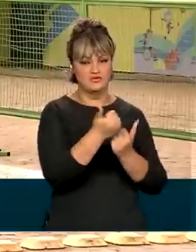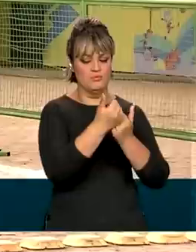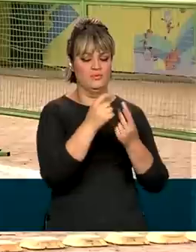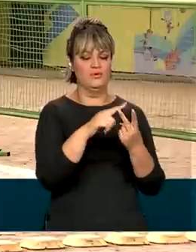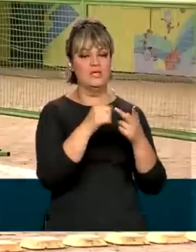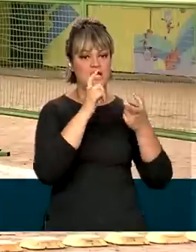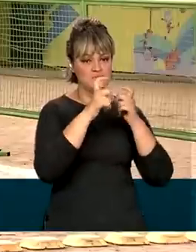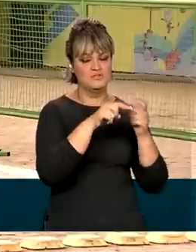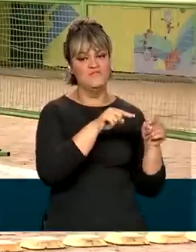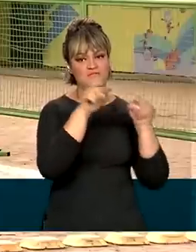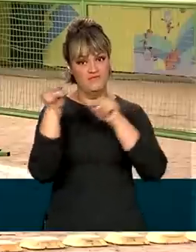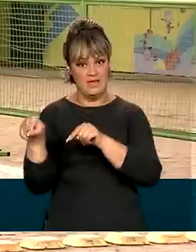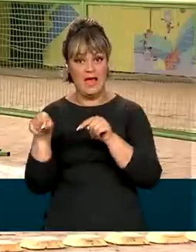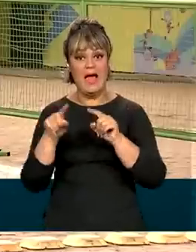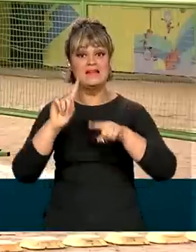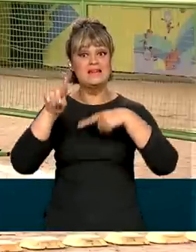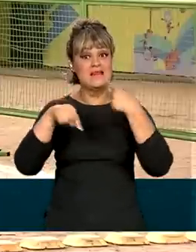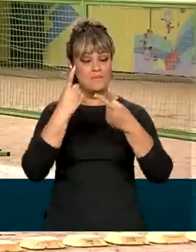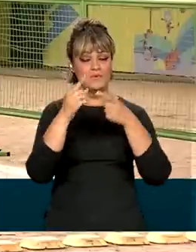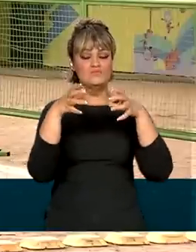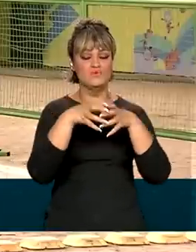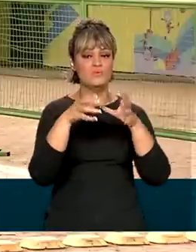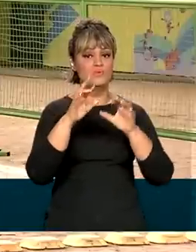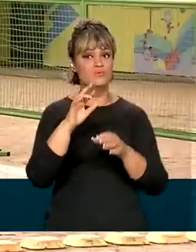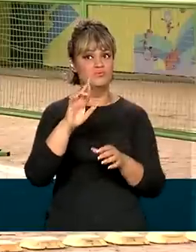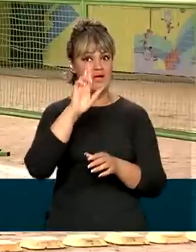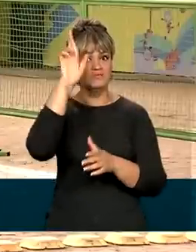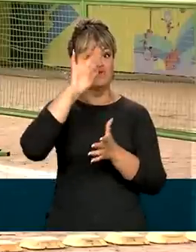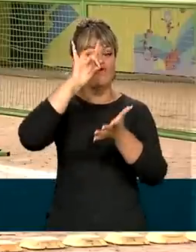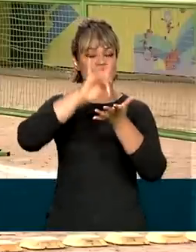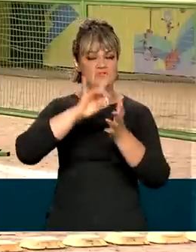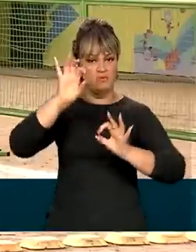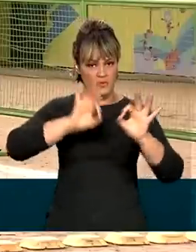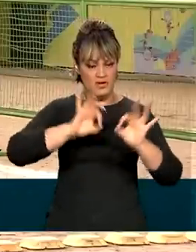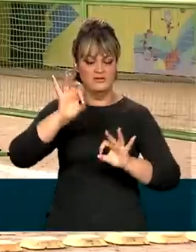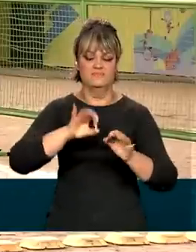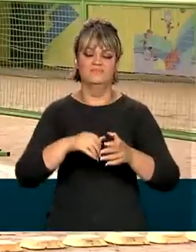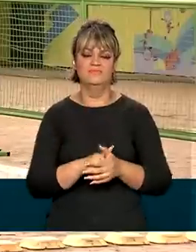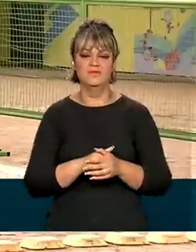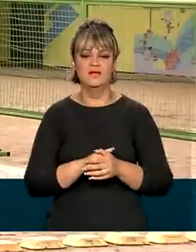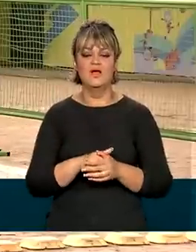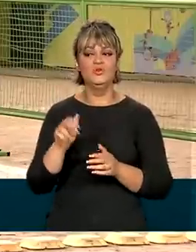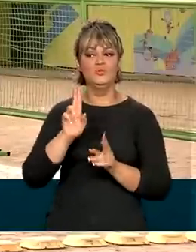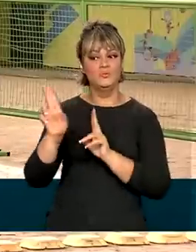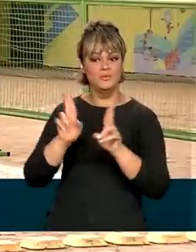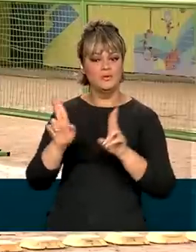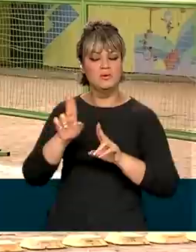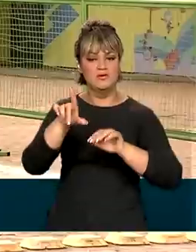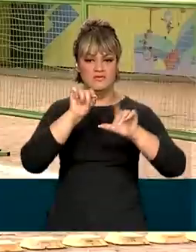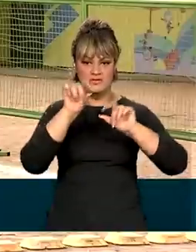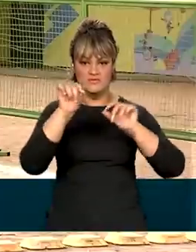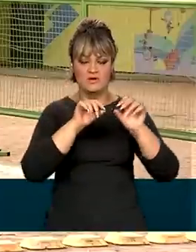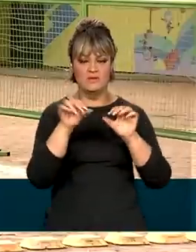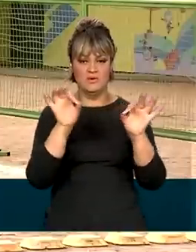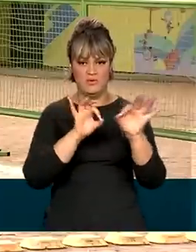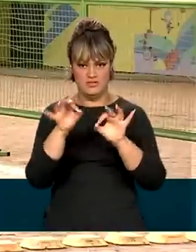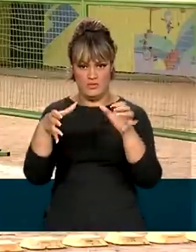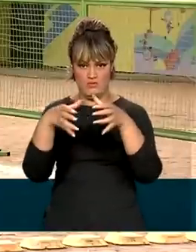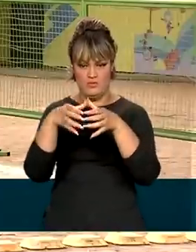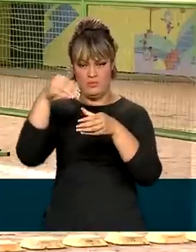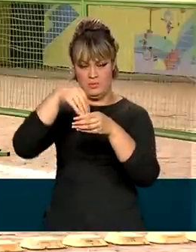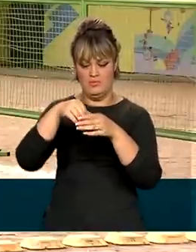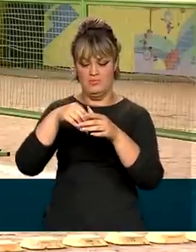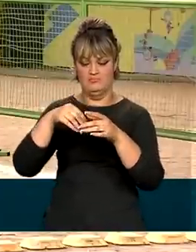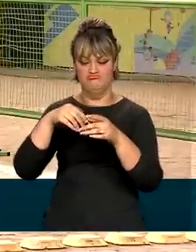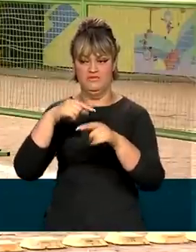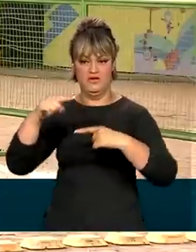virá a equipe responsável pelas áreas temáticas. A expectativa é que os nomes selecionados para essa equipe, aos quais o governo